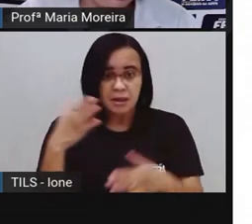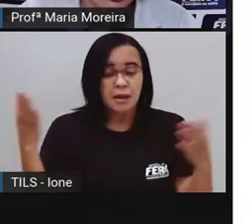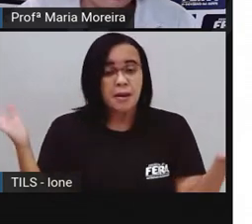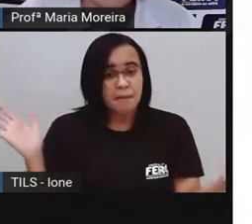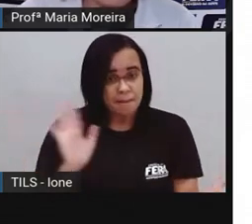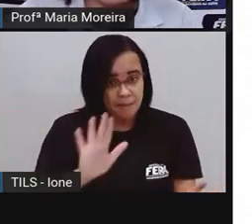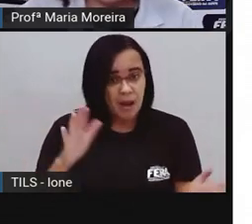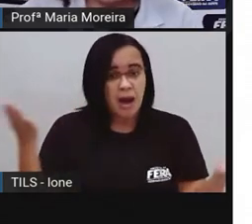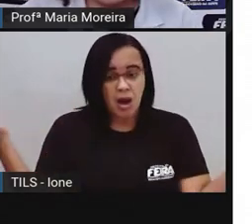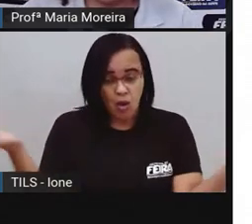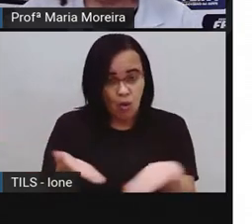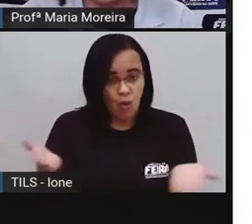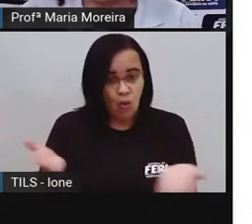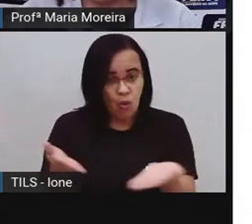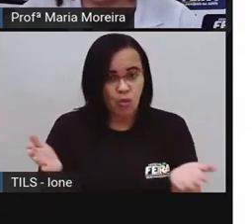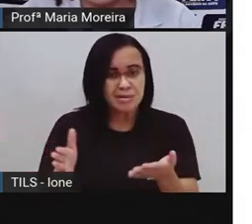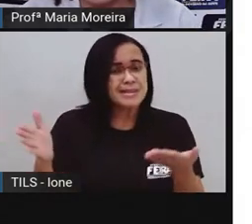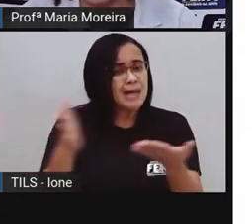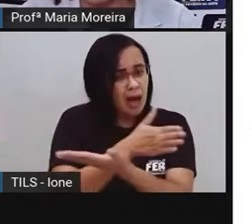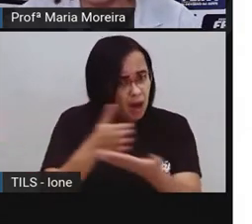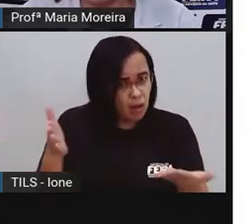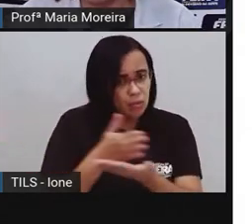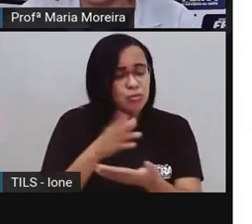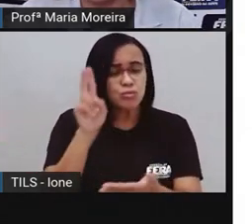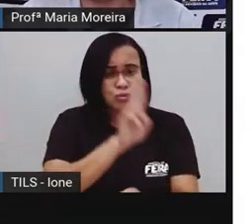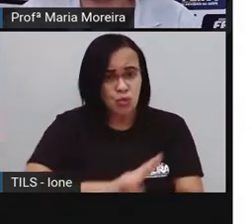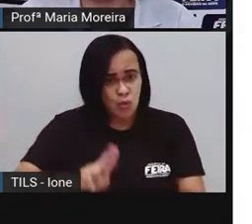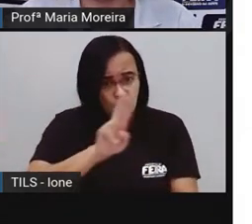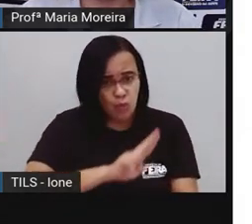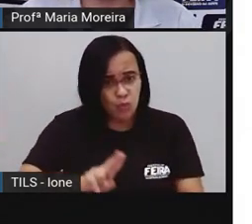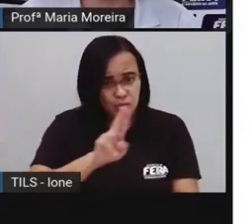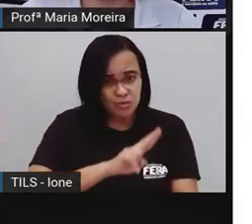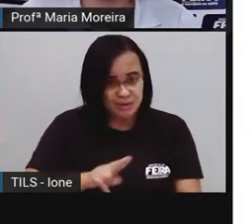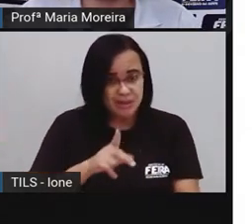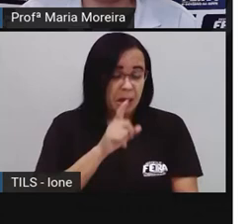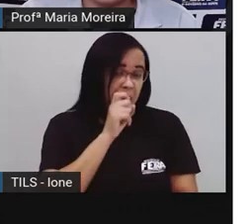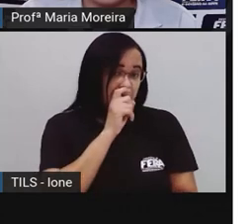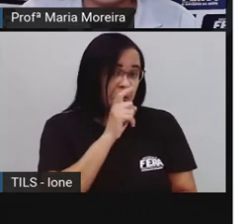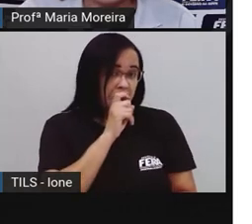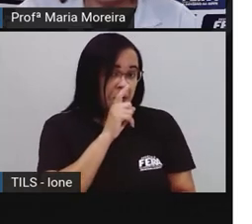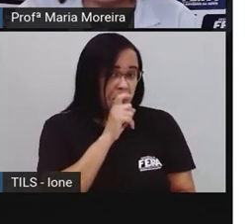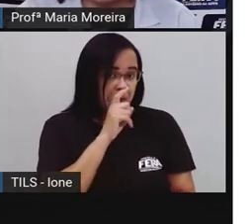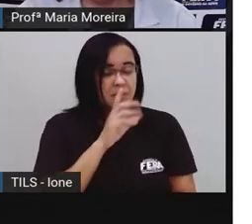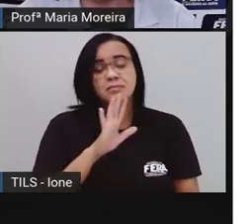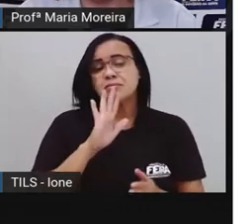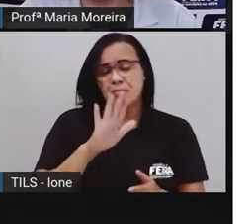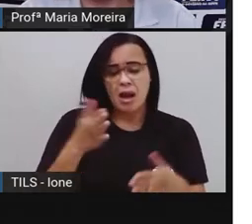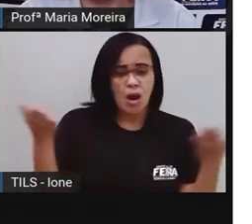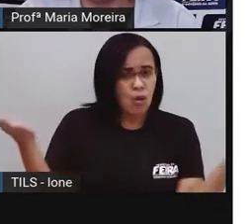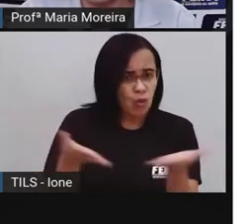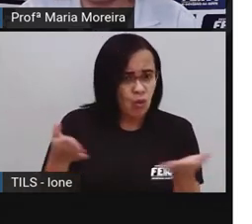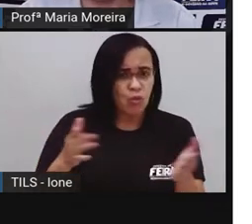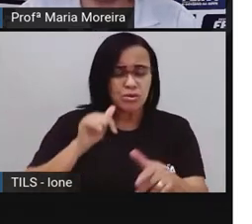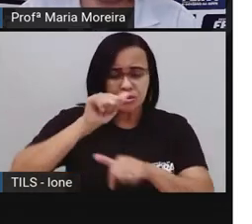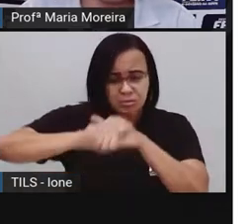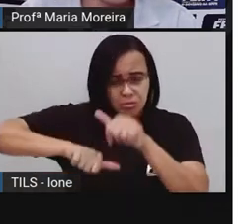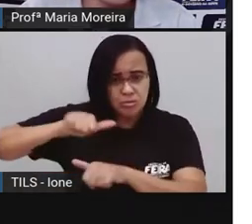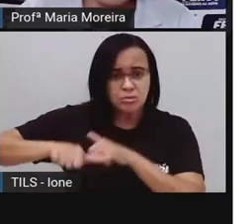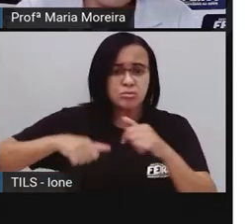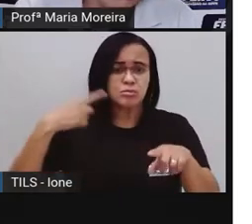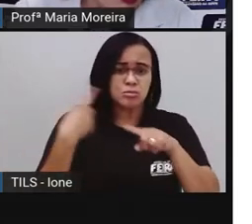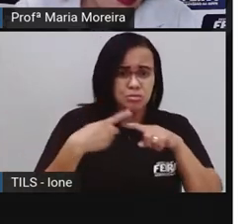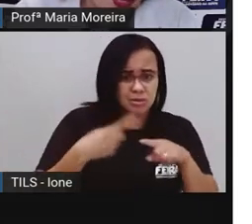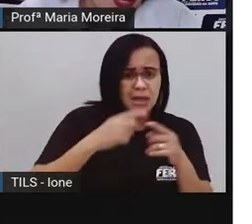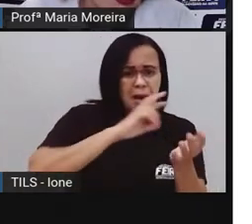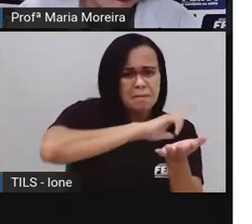até chique. Mas, além dele, hoje existem muitas outras maneiras de se mandar uma mensagem rápida. Como, por